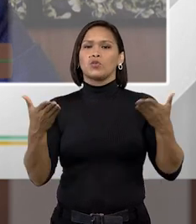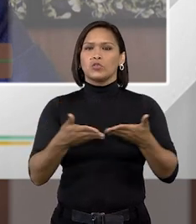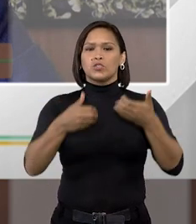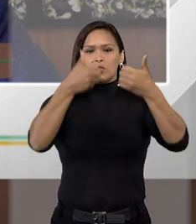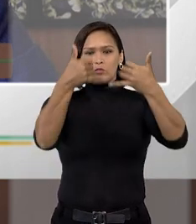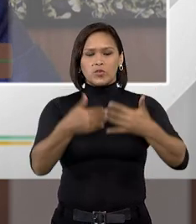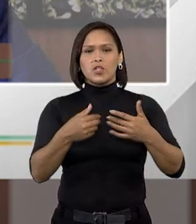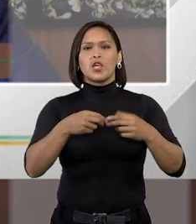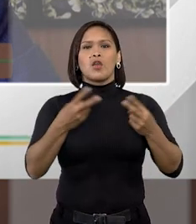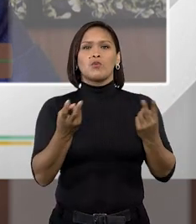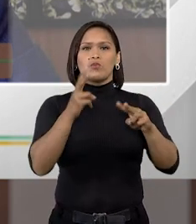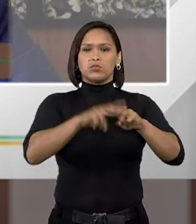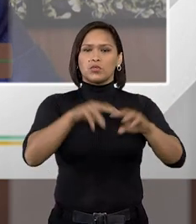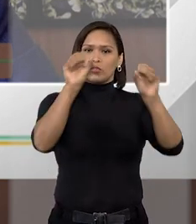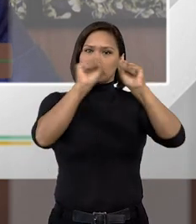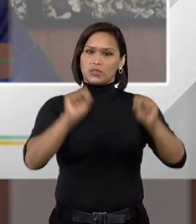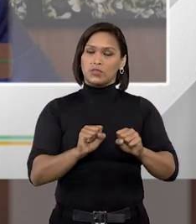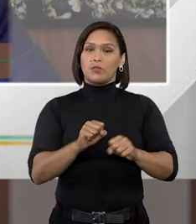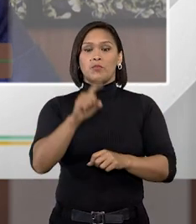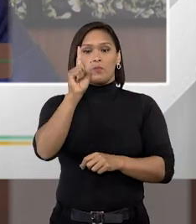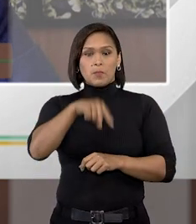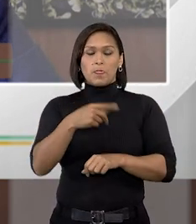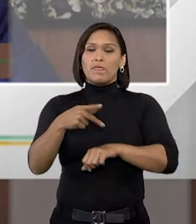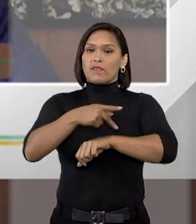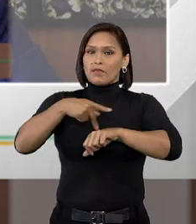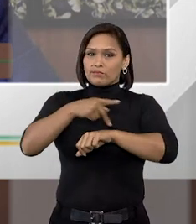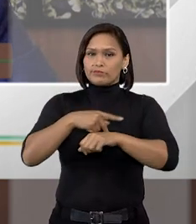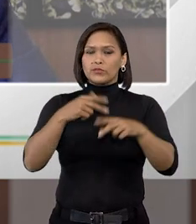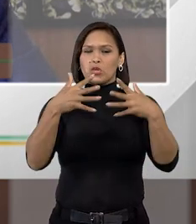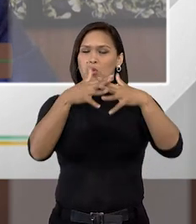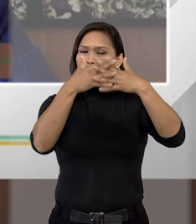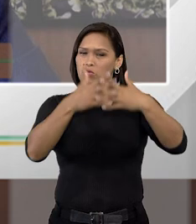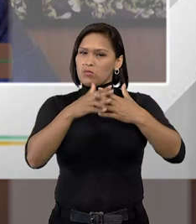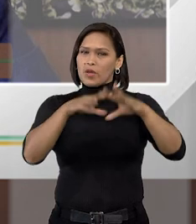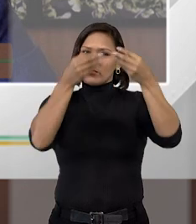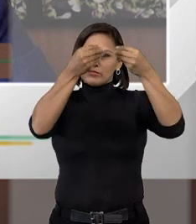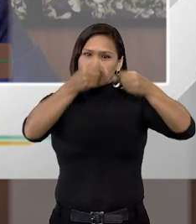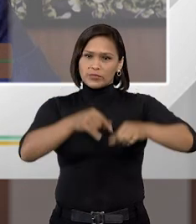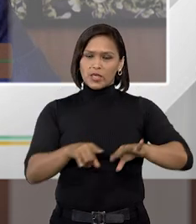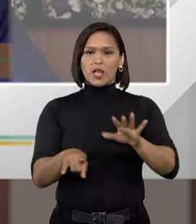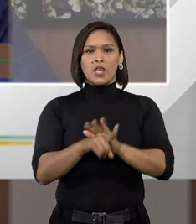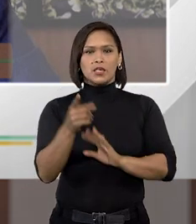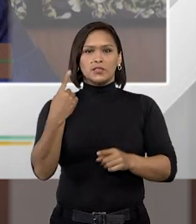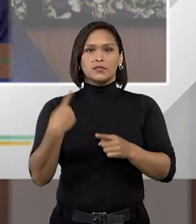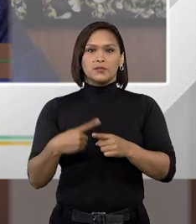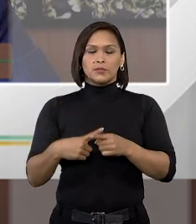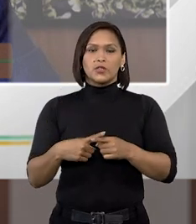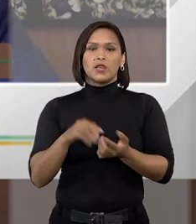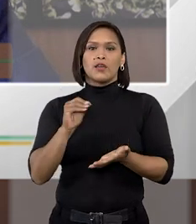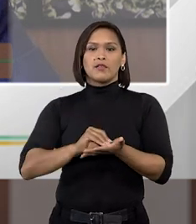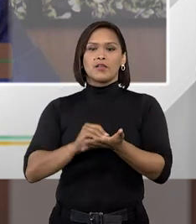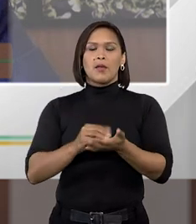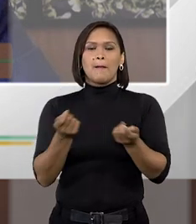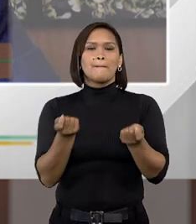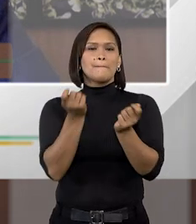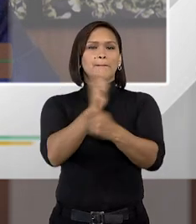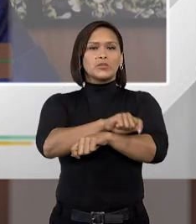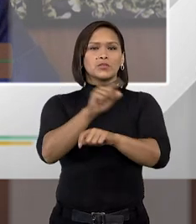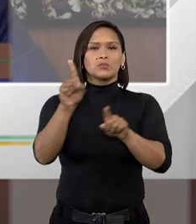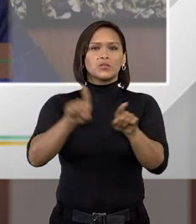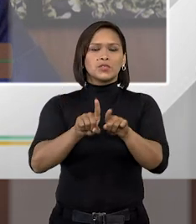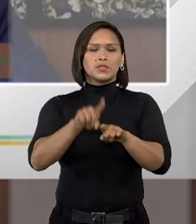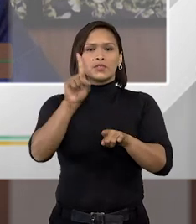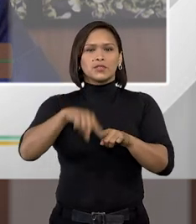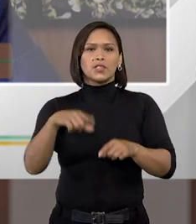nosso sistema penitenciário. E é um estado de completa falência, de absoluta impossibilidade